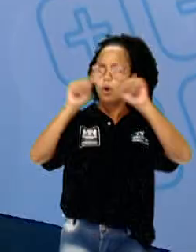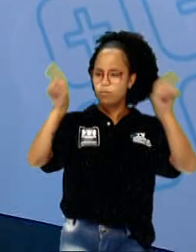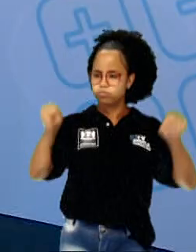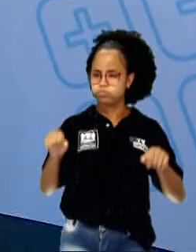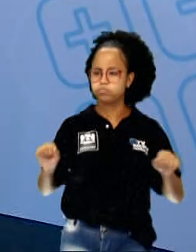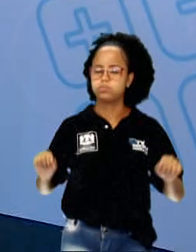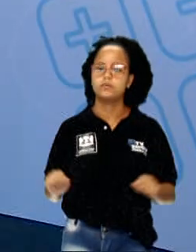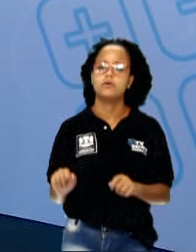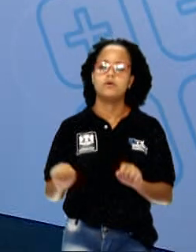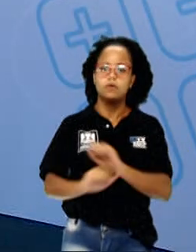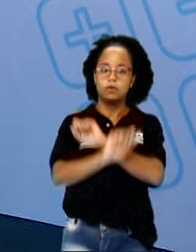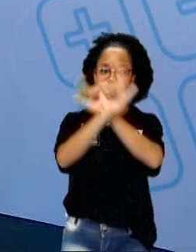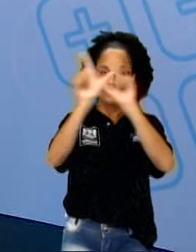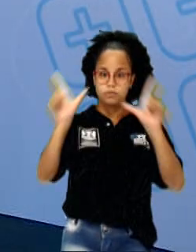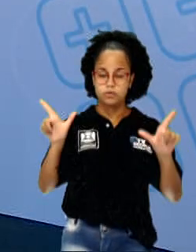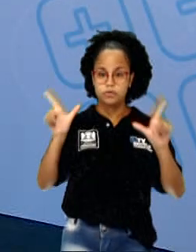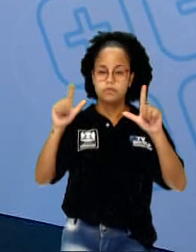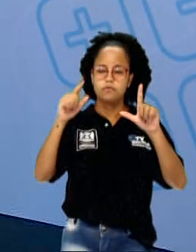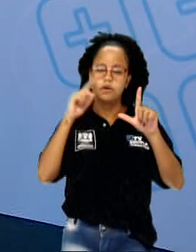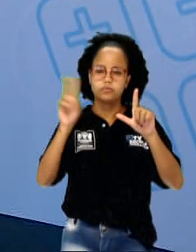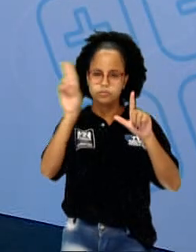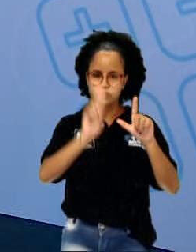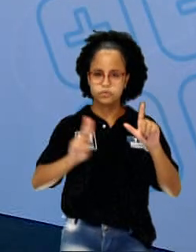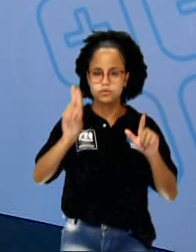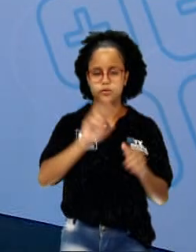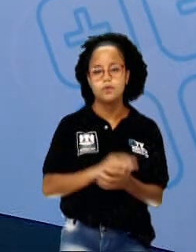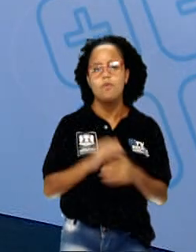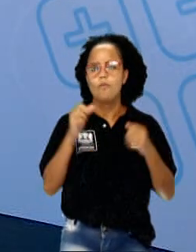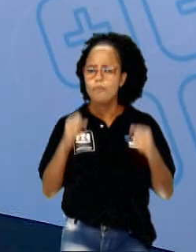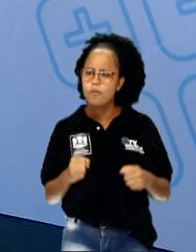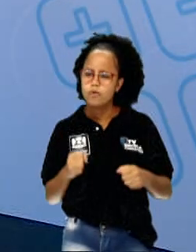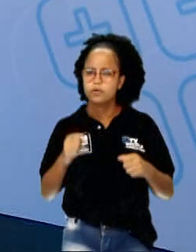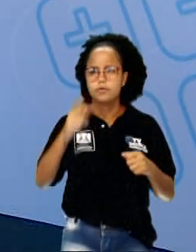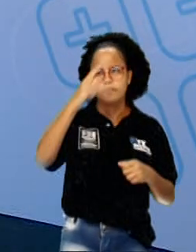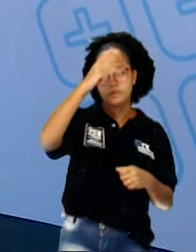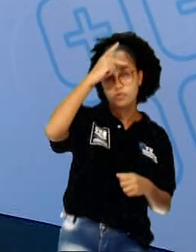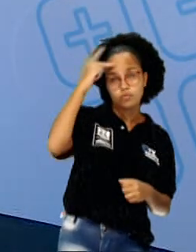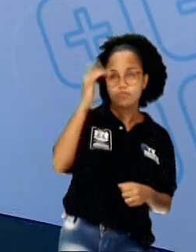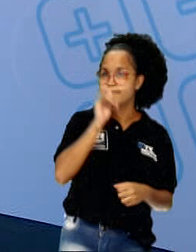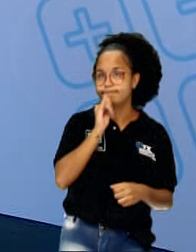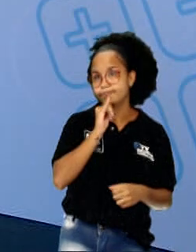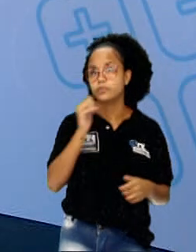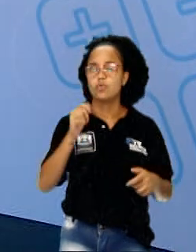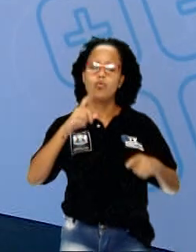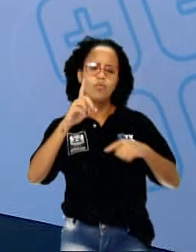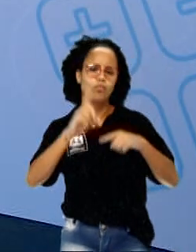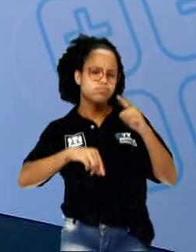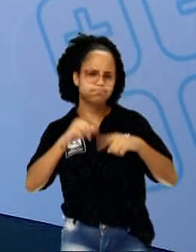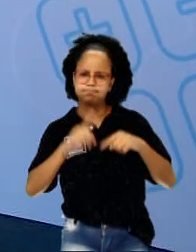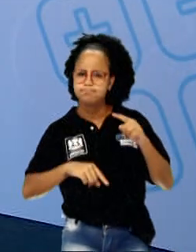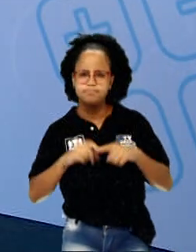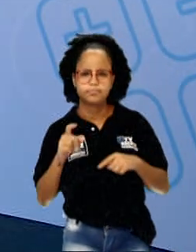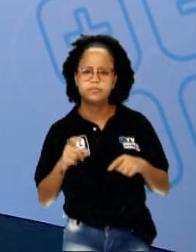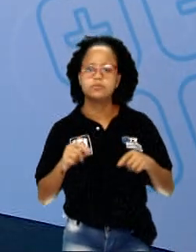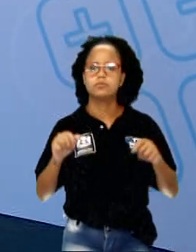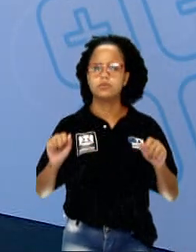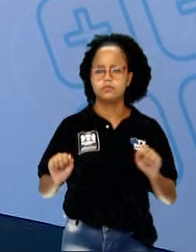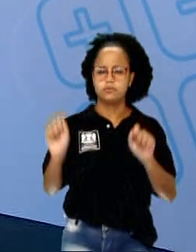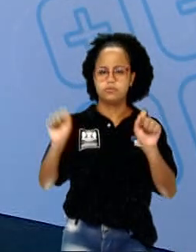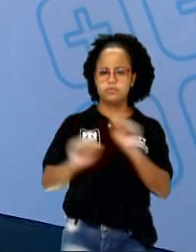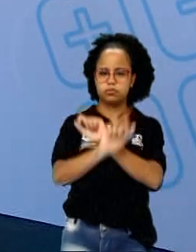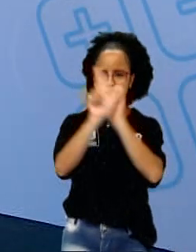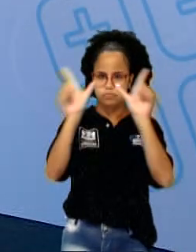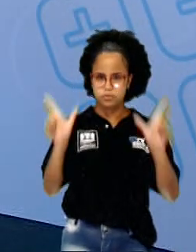É a imagem que vai ser reproduzida. Essa imagem pode ser de uma pessoa, pode ser de um objeto, pode ser de uma paisagem.